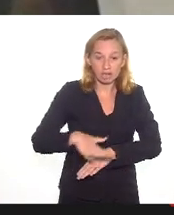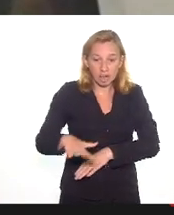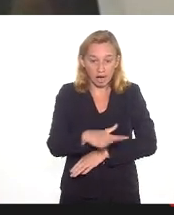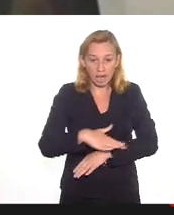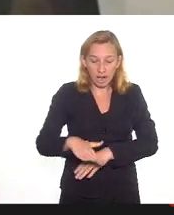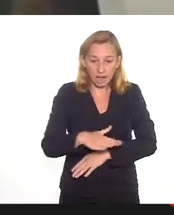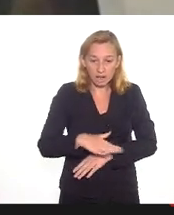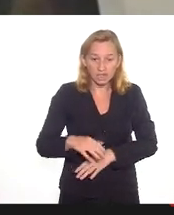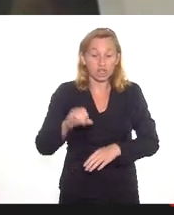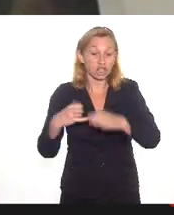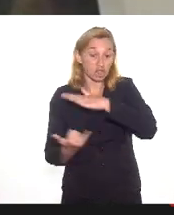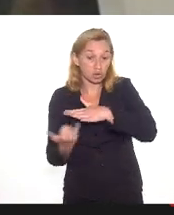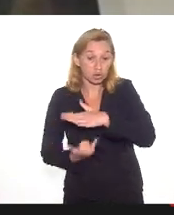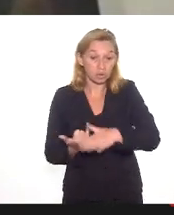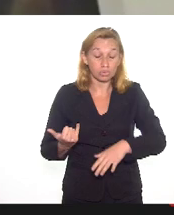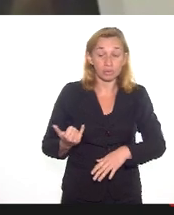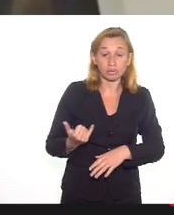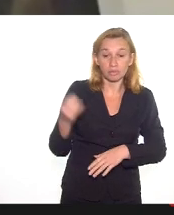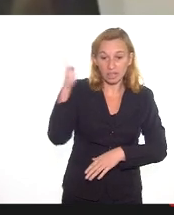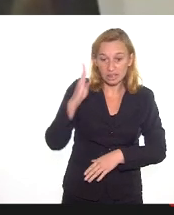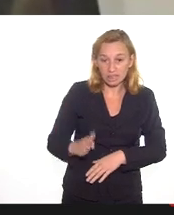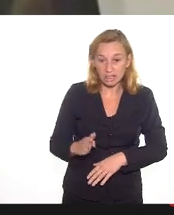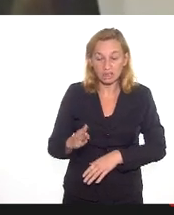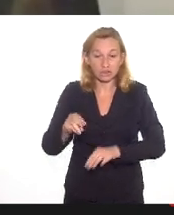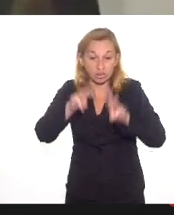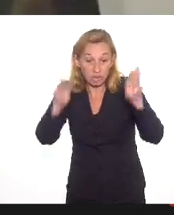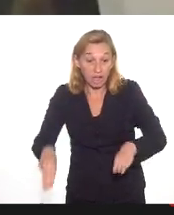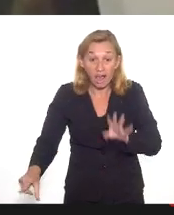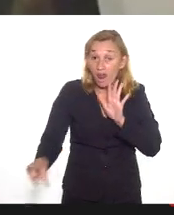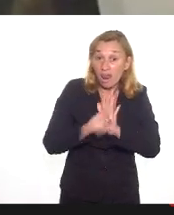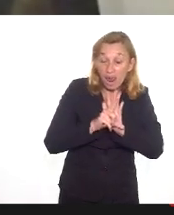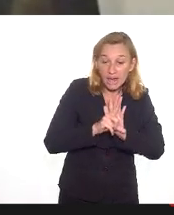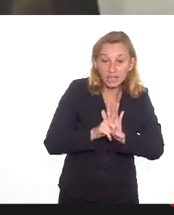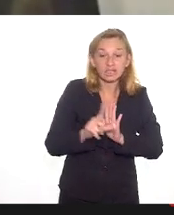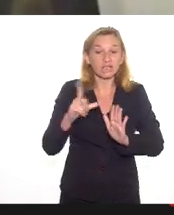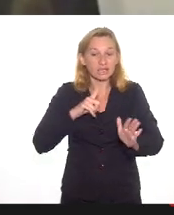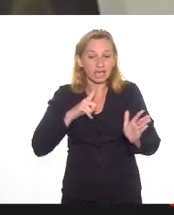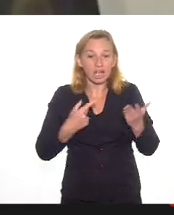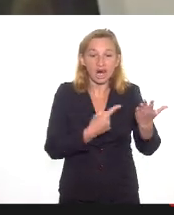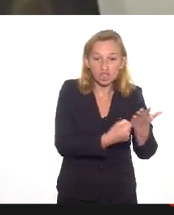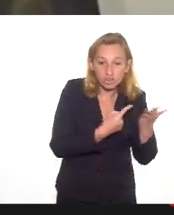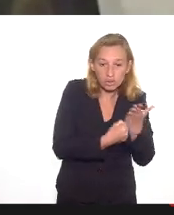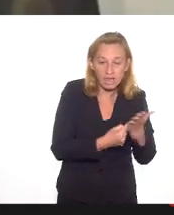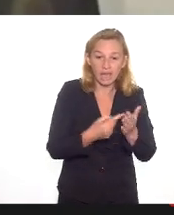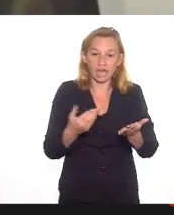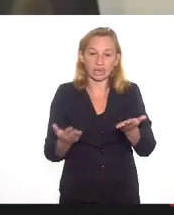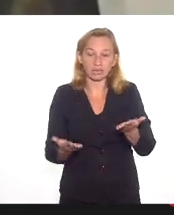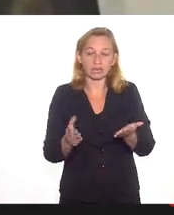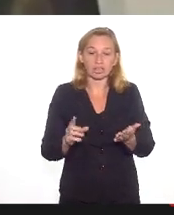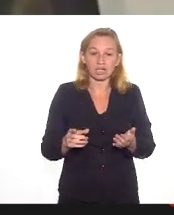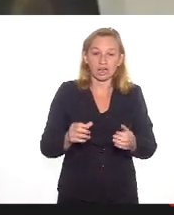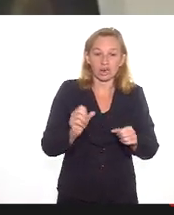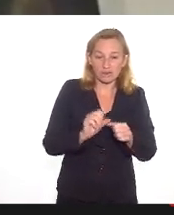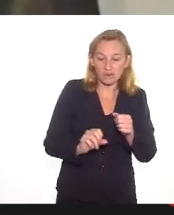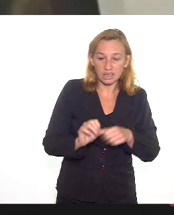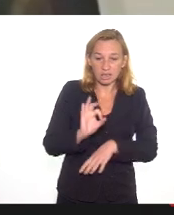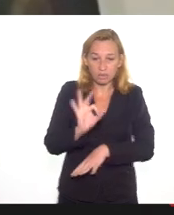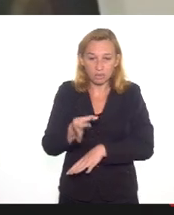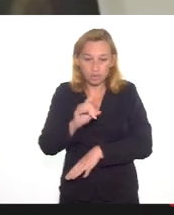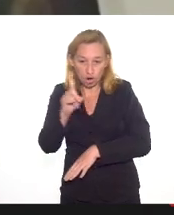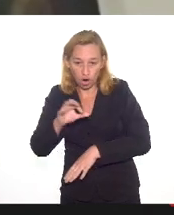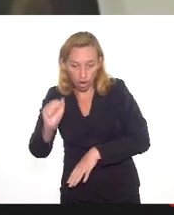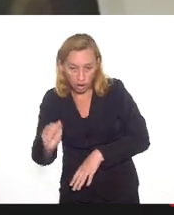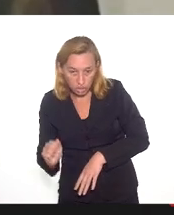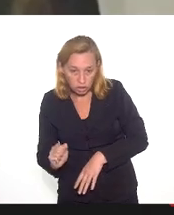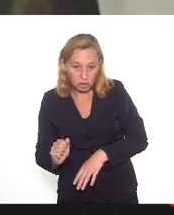IBRAN, Instituto Brasileiro de Museus, leis normativas que têm nos ajudado a estabelecer o fazer museológico e, sobretudo,